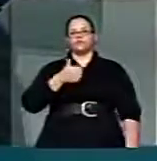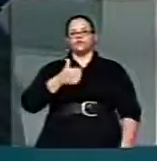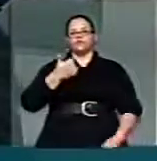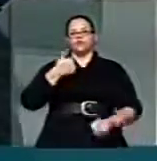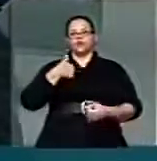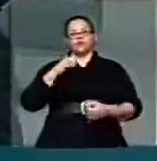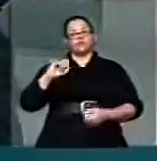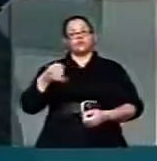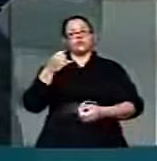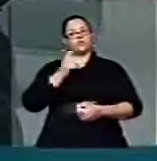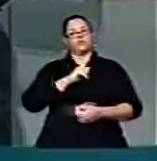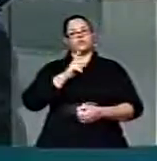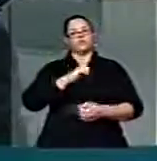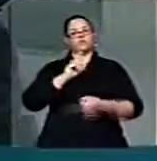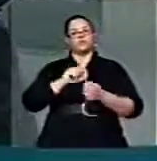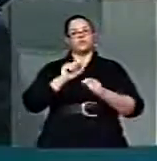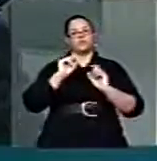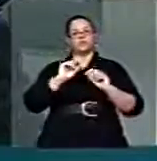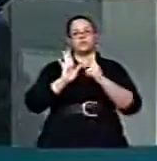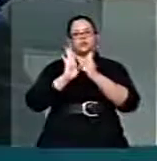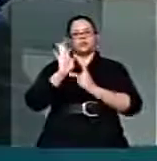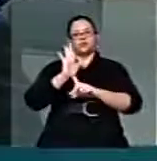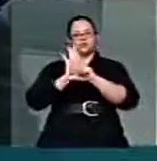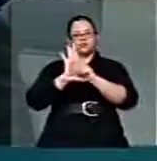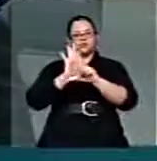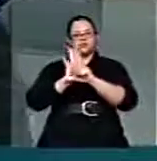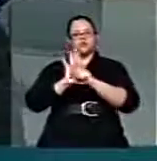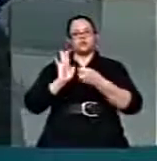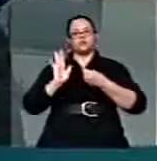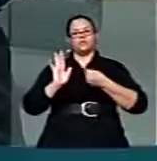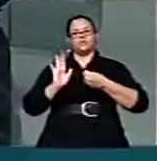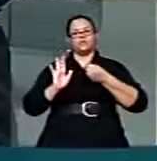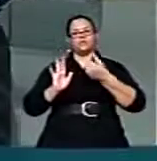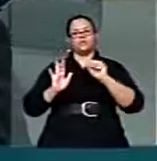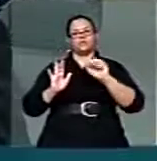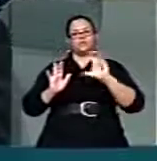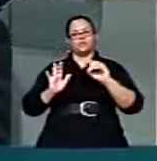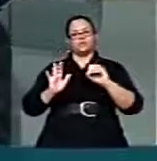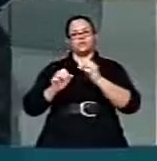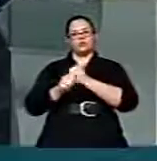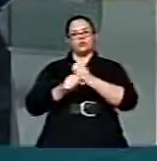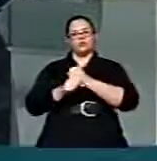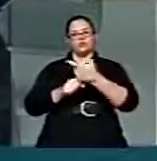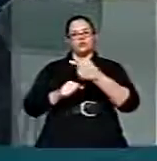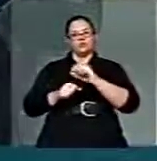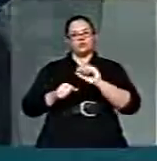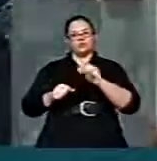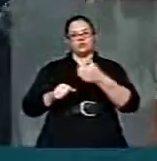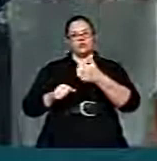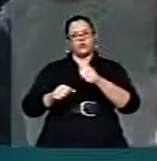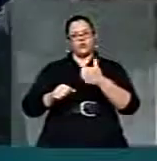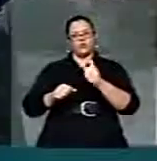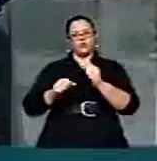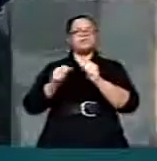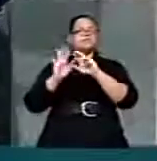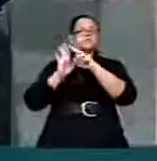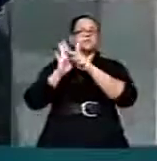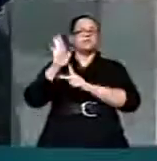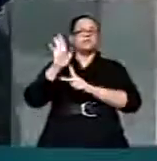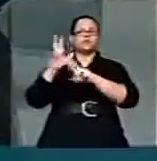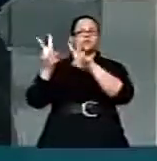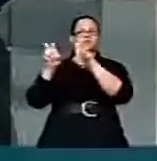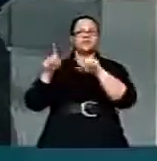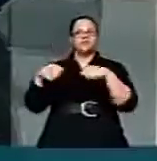de lei que é o de número 1080 de 2011, que trata do programa Prestando Contas, que nada mais é do que uma